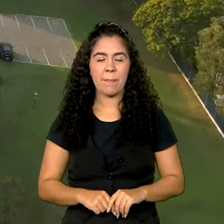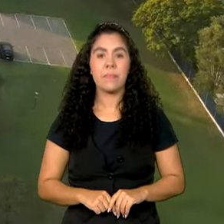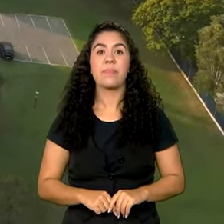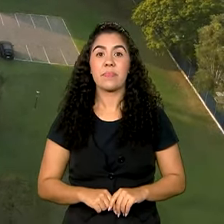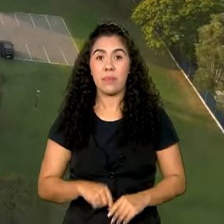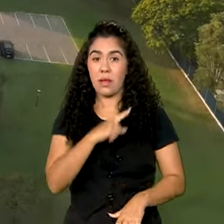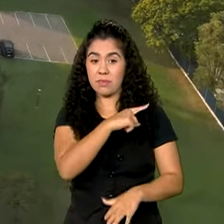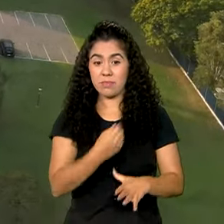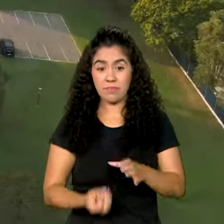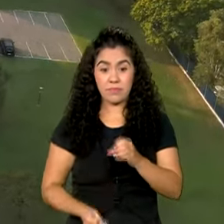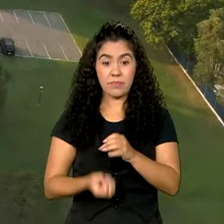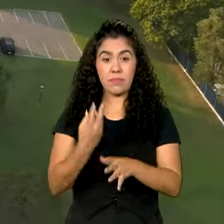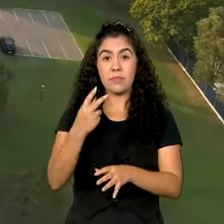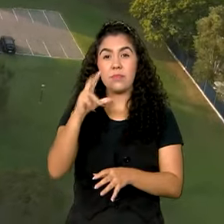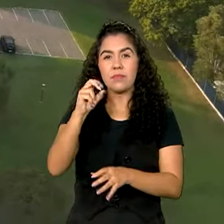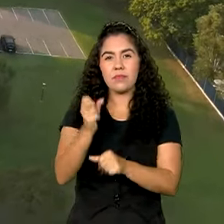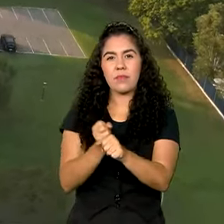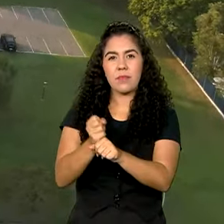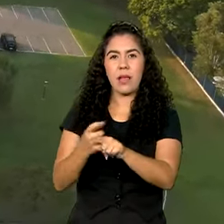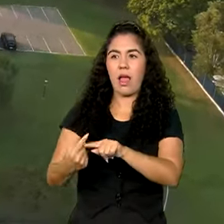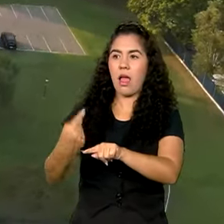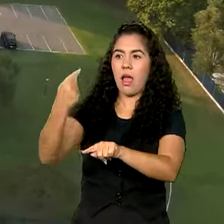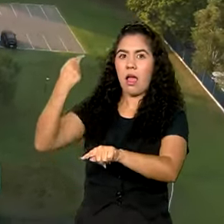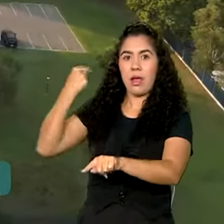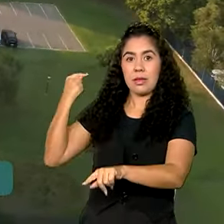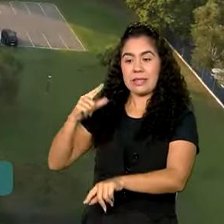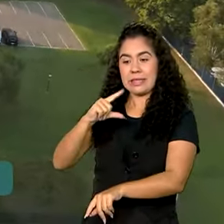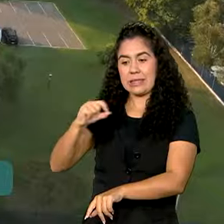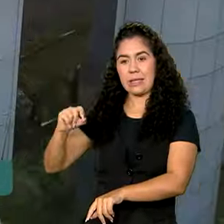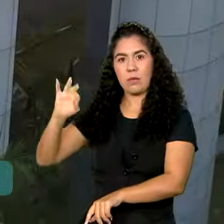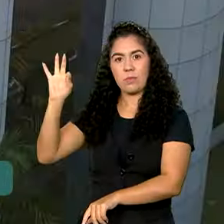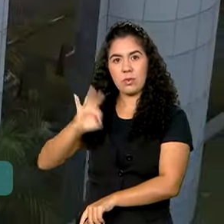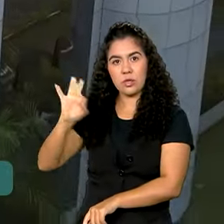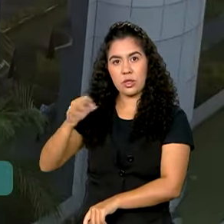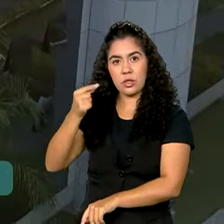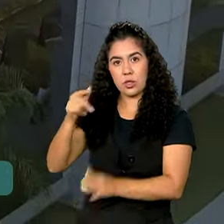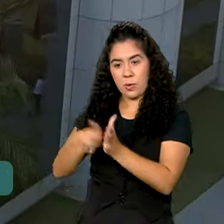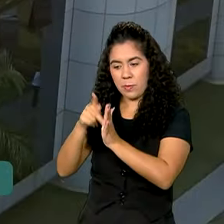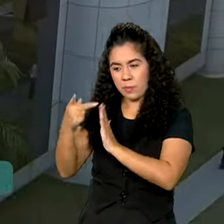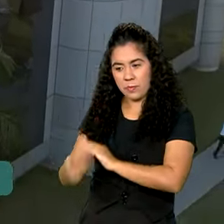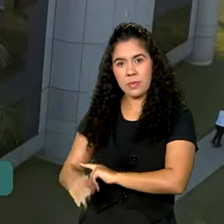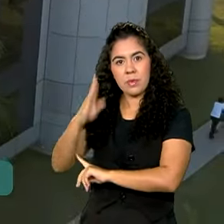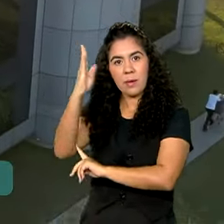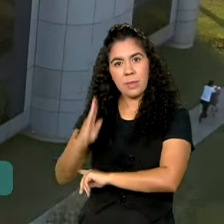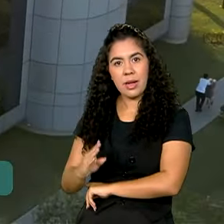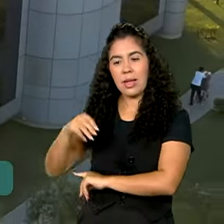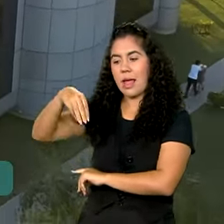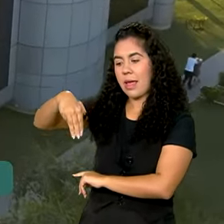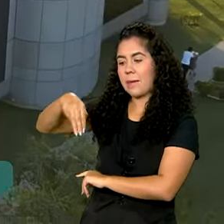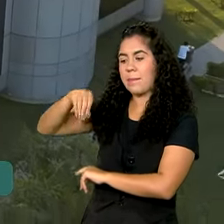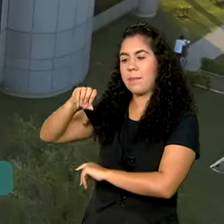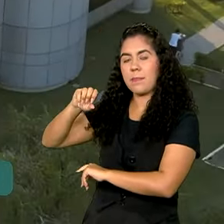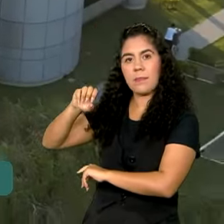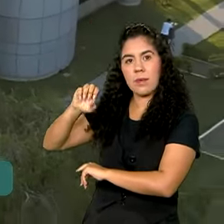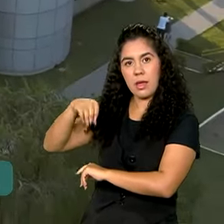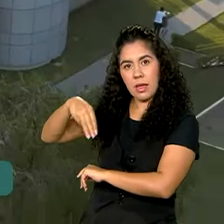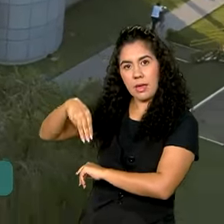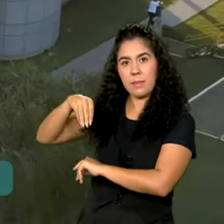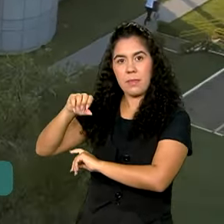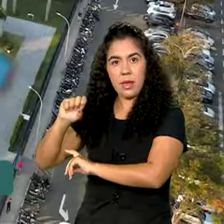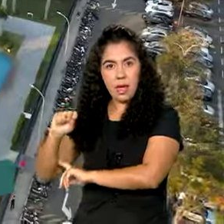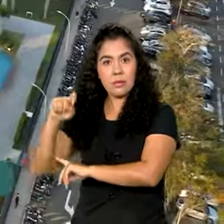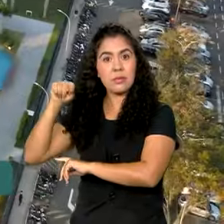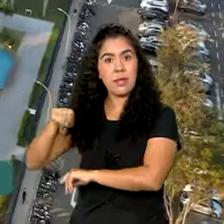Fundada há mais de 50 anos e com capital 100% nacional, a EMS é líder do mercado farmacêutico